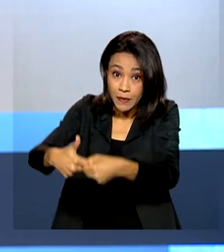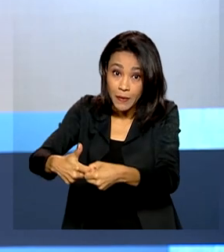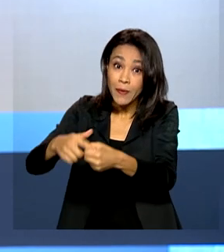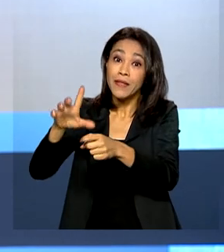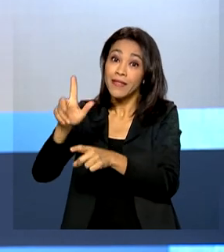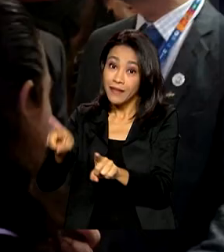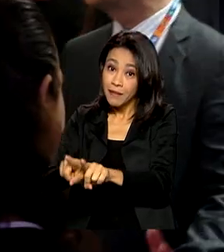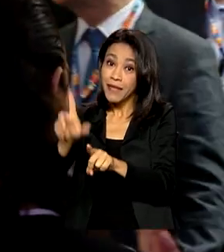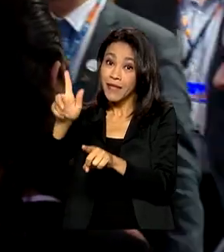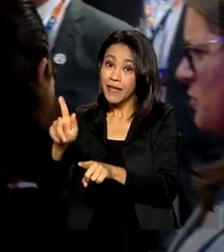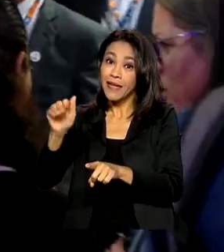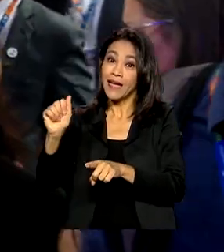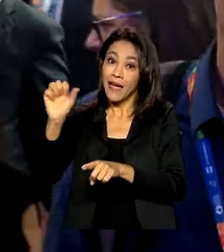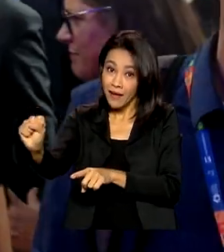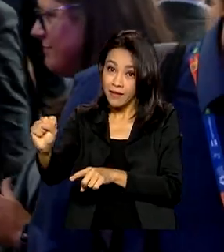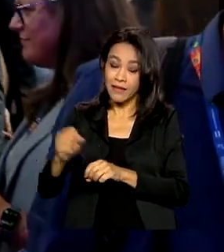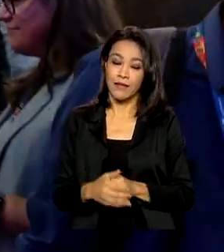natural.